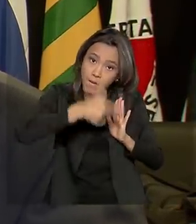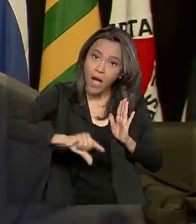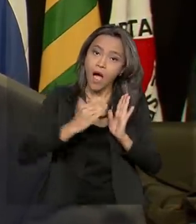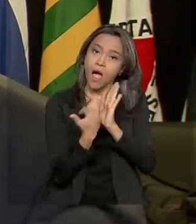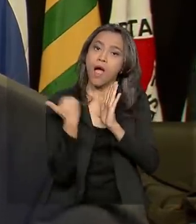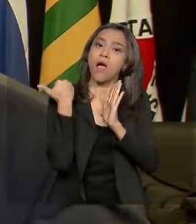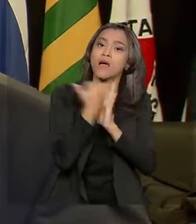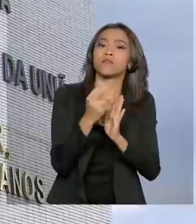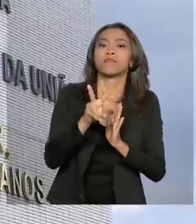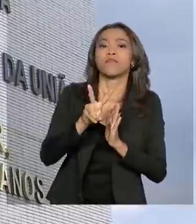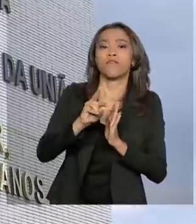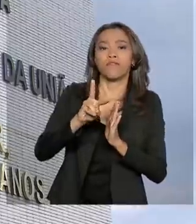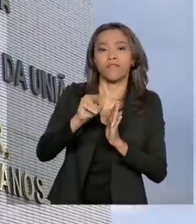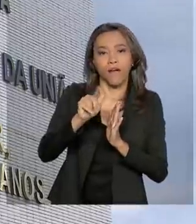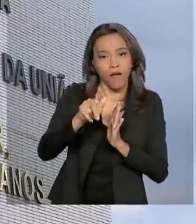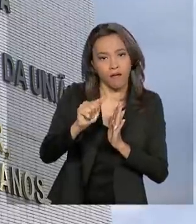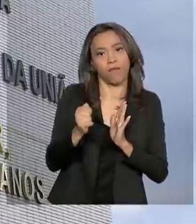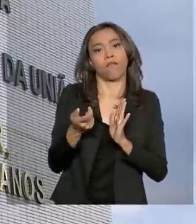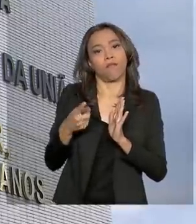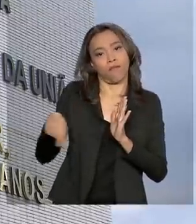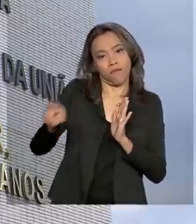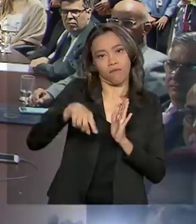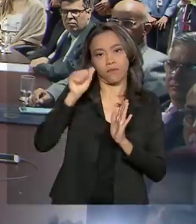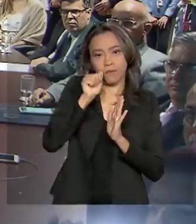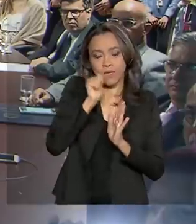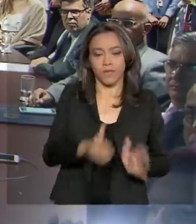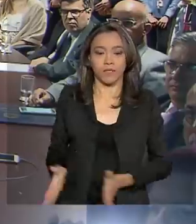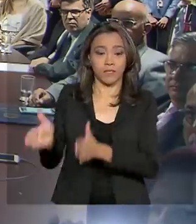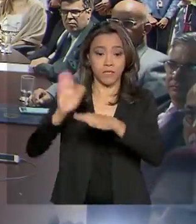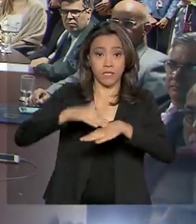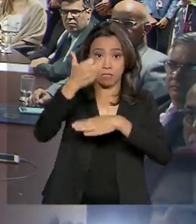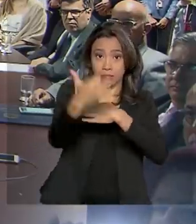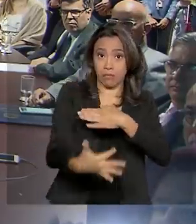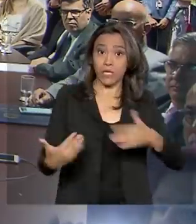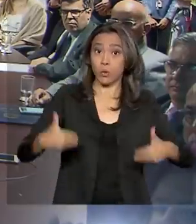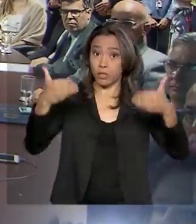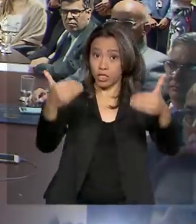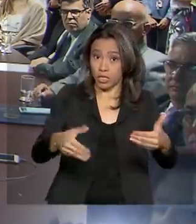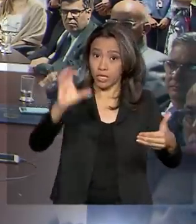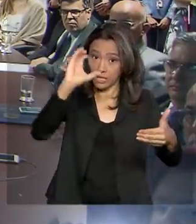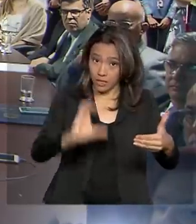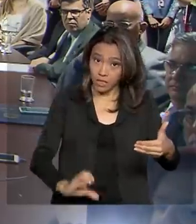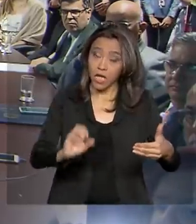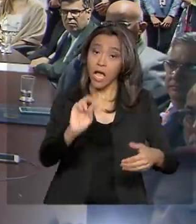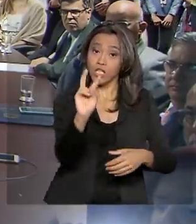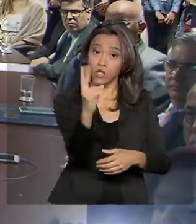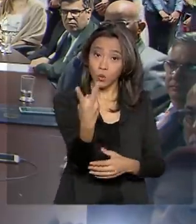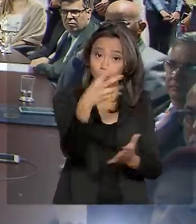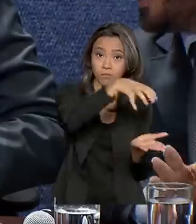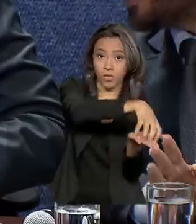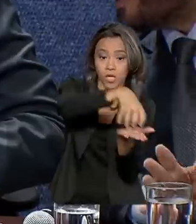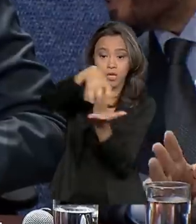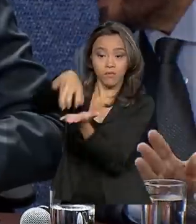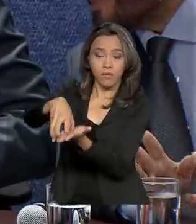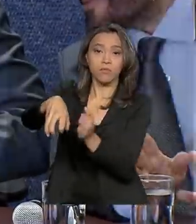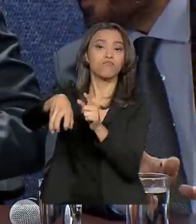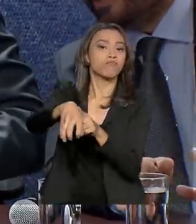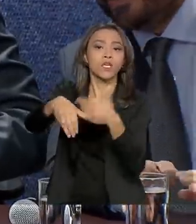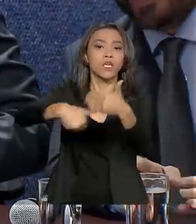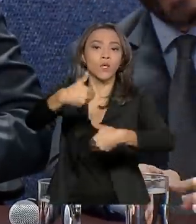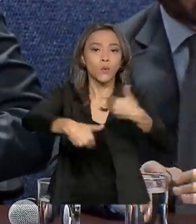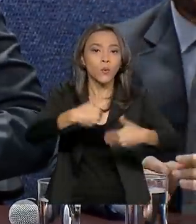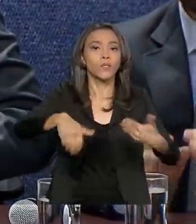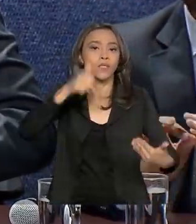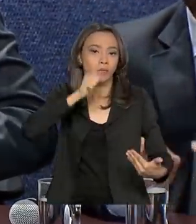vagas para esse público. Segundo o Ministério da Cidadania, das 2 mil comunidades terapêuticas em funcionamento no país, cerca de